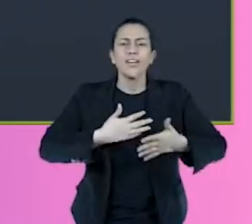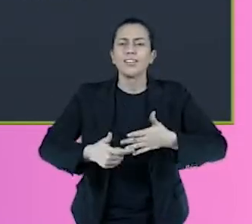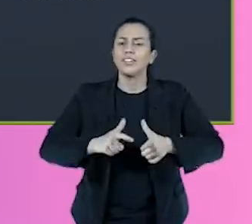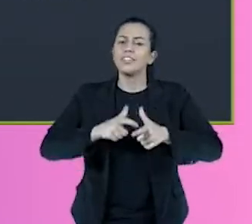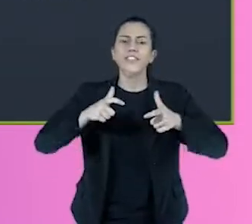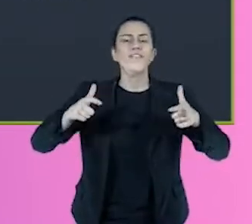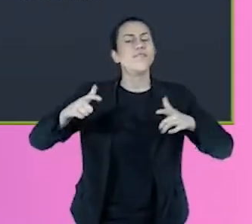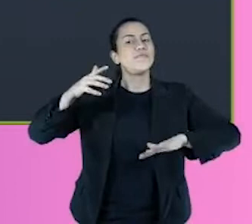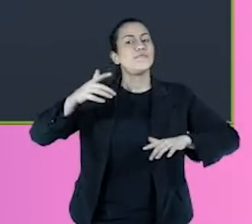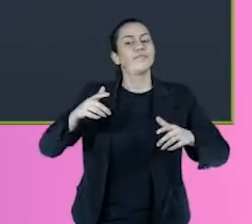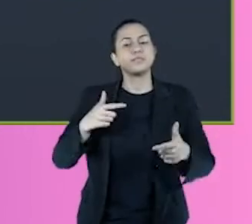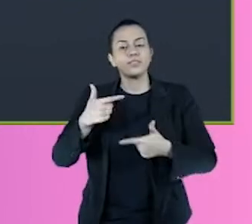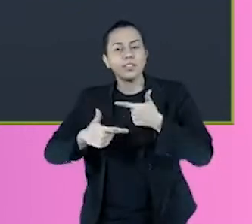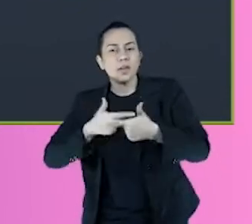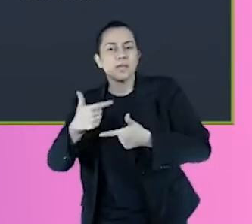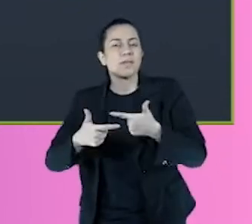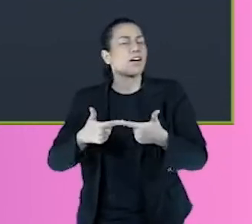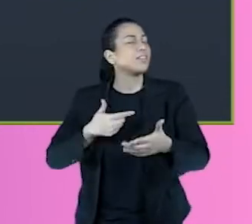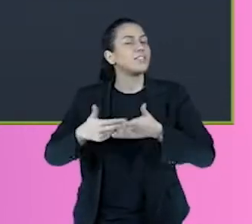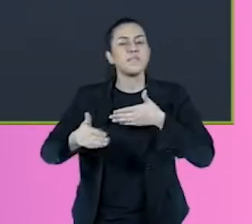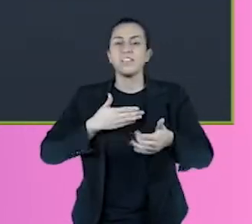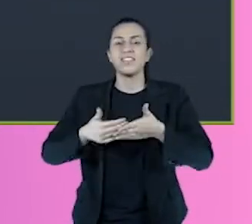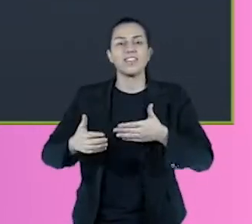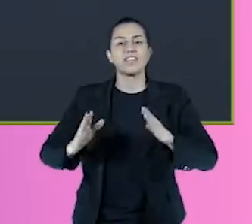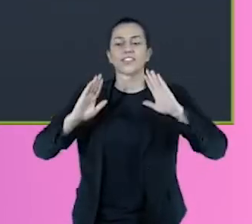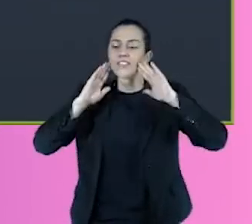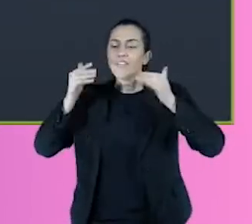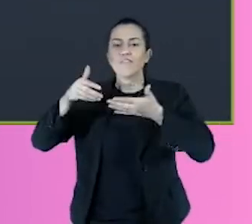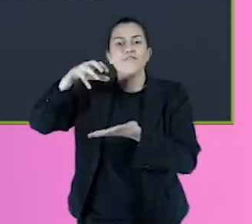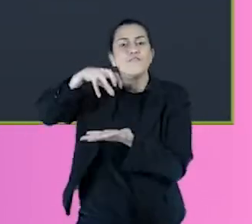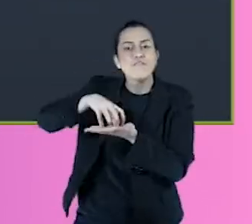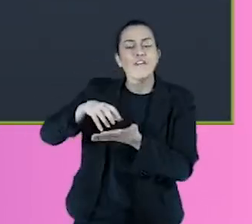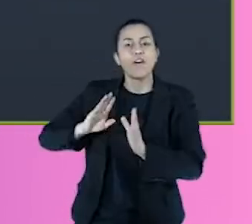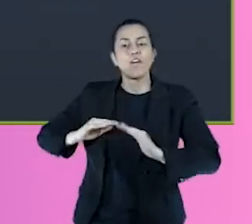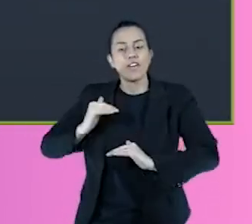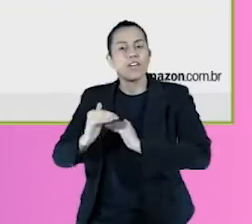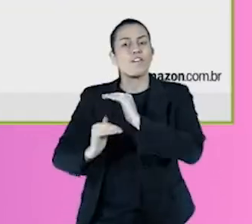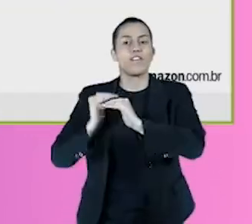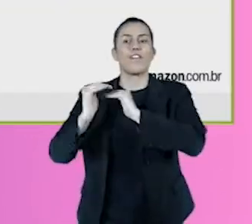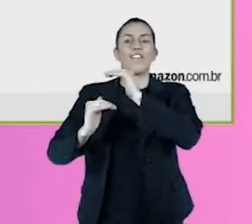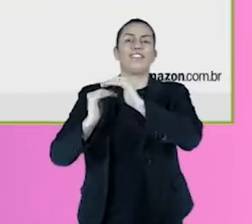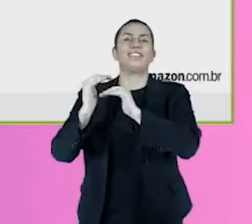empresa, isso é um ponto extremamente importante e central no seu desenvolvimento aí.